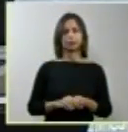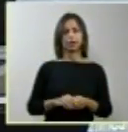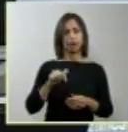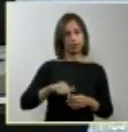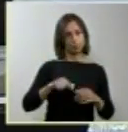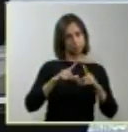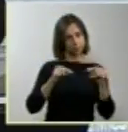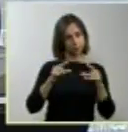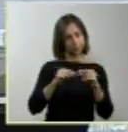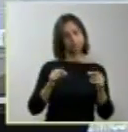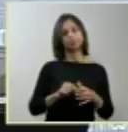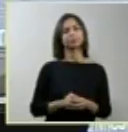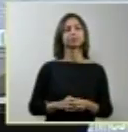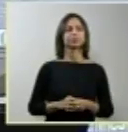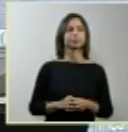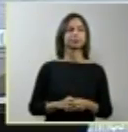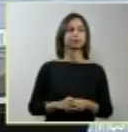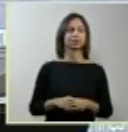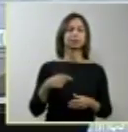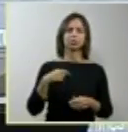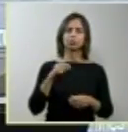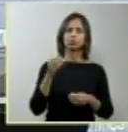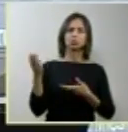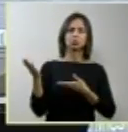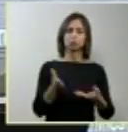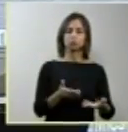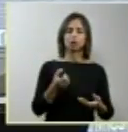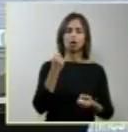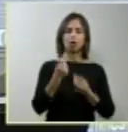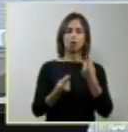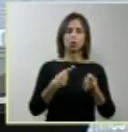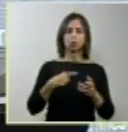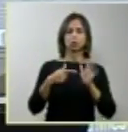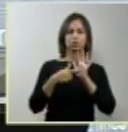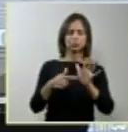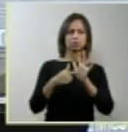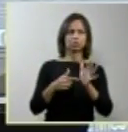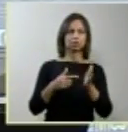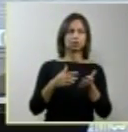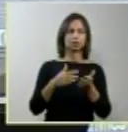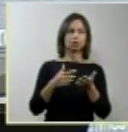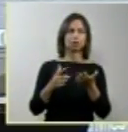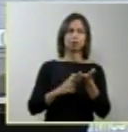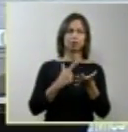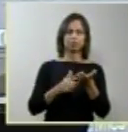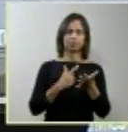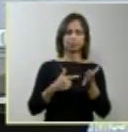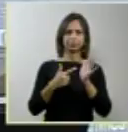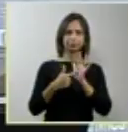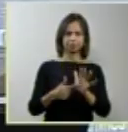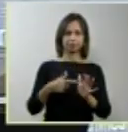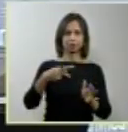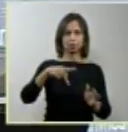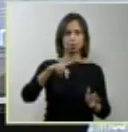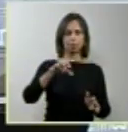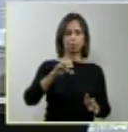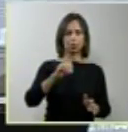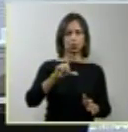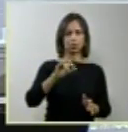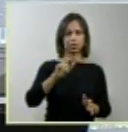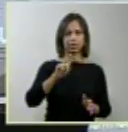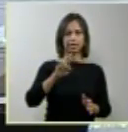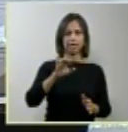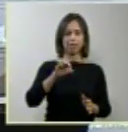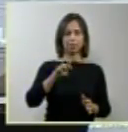Fiz bem que ouço alguns dados com referência bibliográfica. O polidrâmion, 50